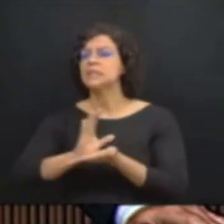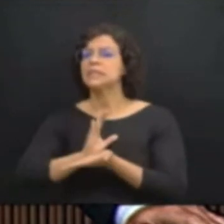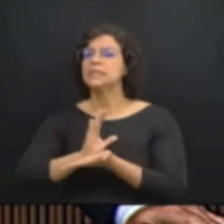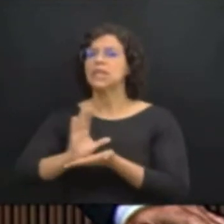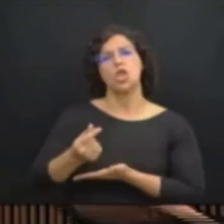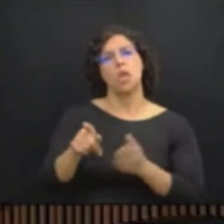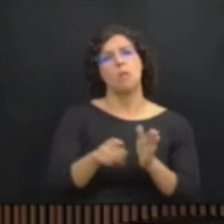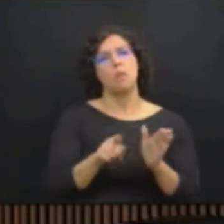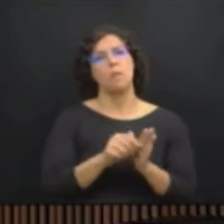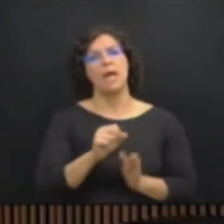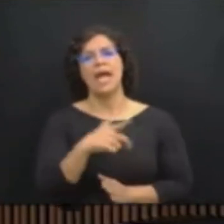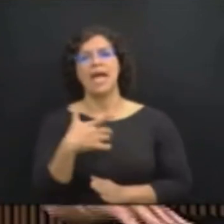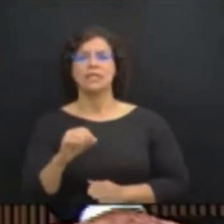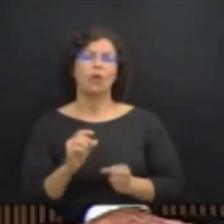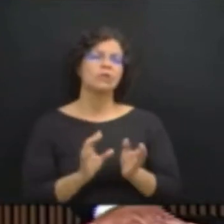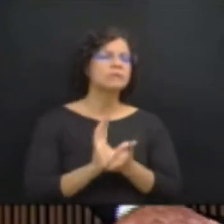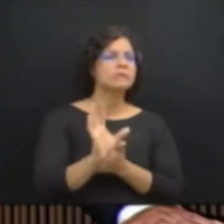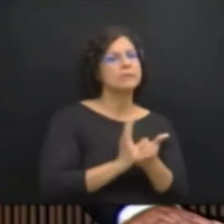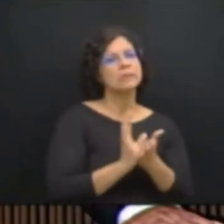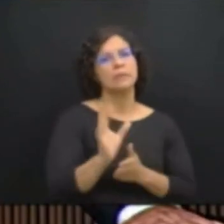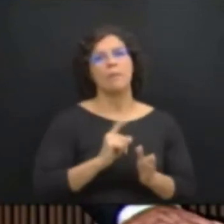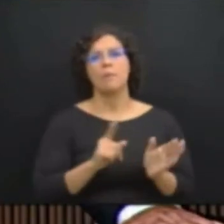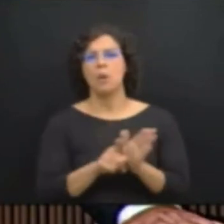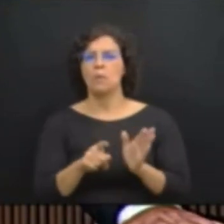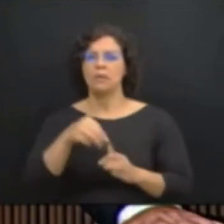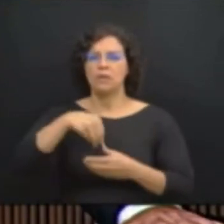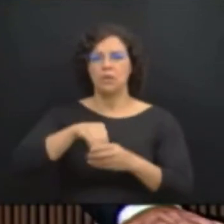diluindo as ações, diluindo ativos.